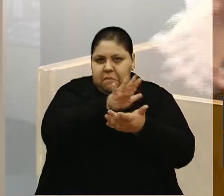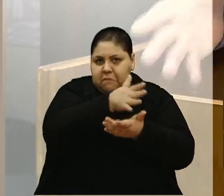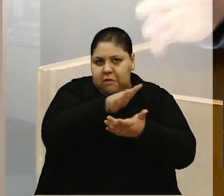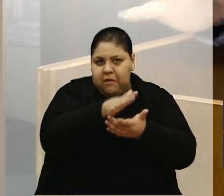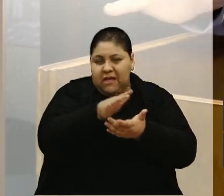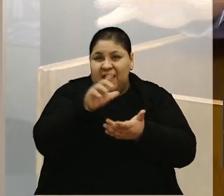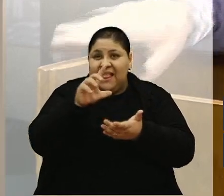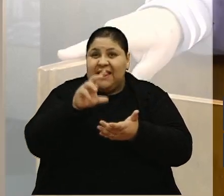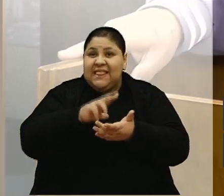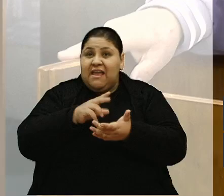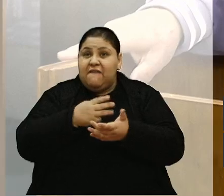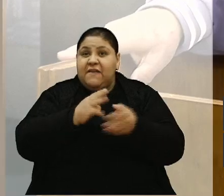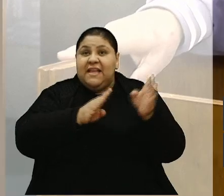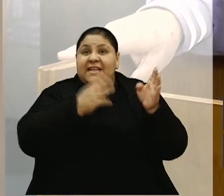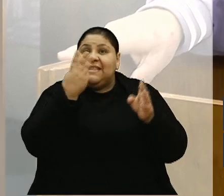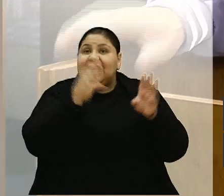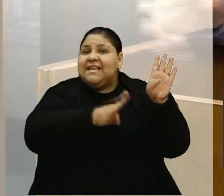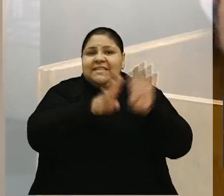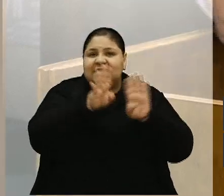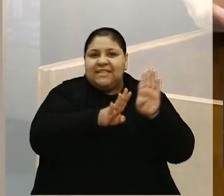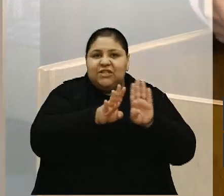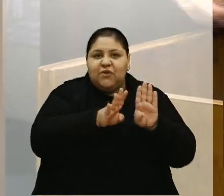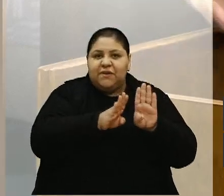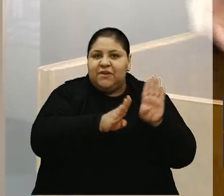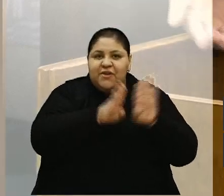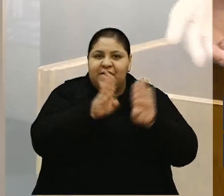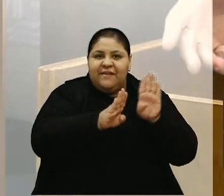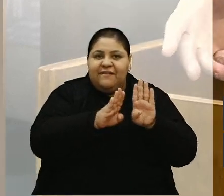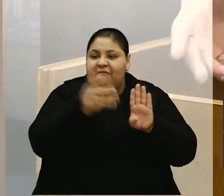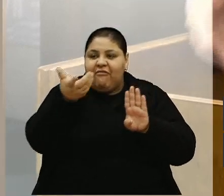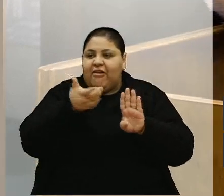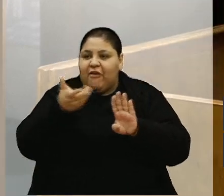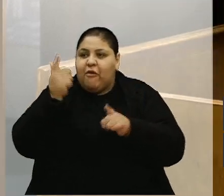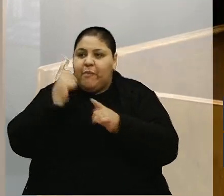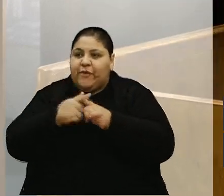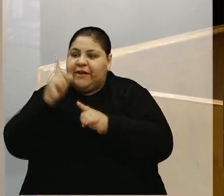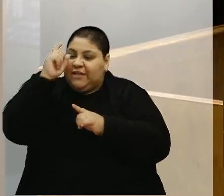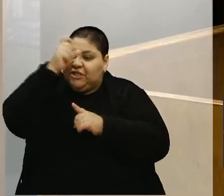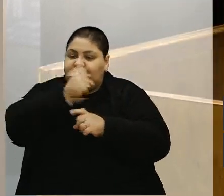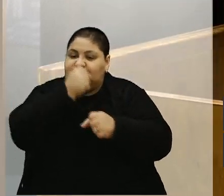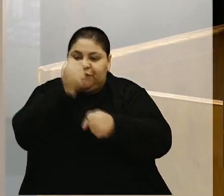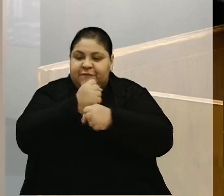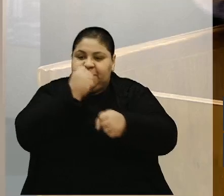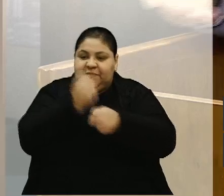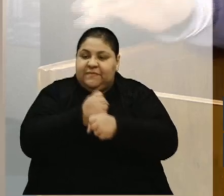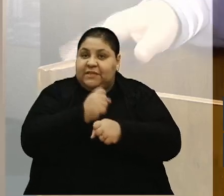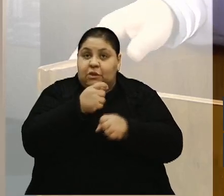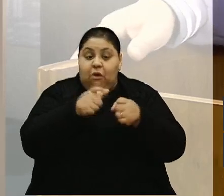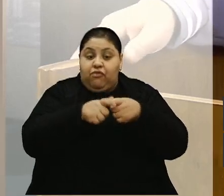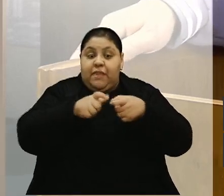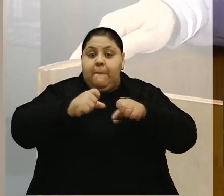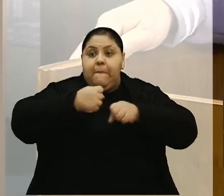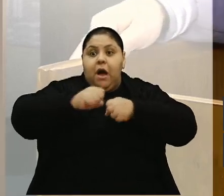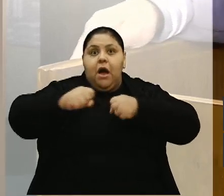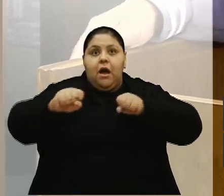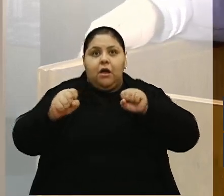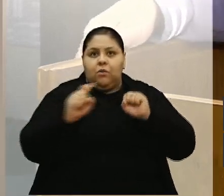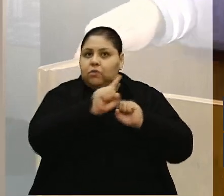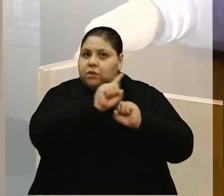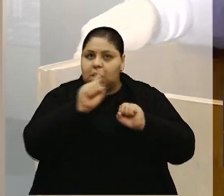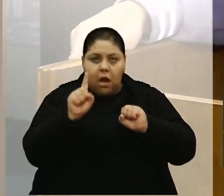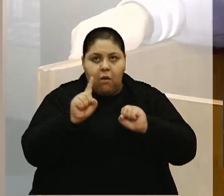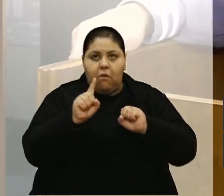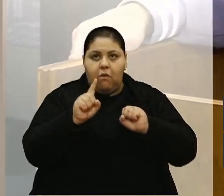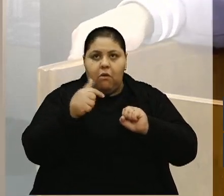teve três licitações, ninguém quis, por quê? Pela dificuldade da obra, não é nem pela grandiosidade. Eu